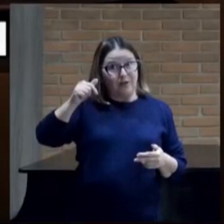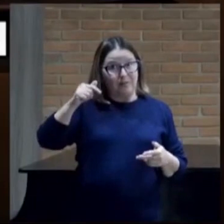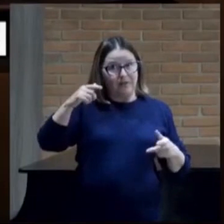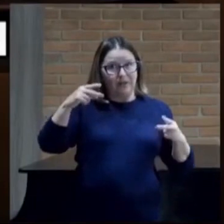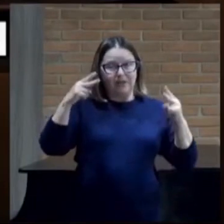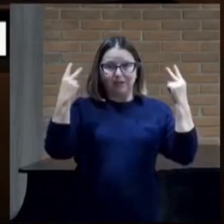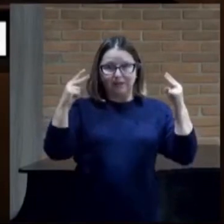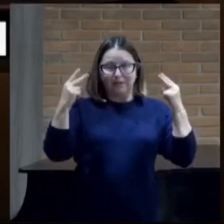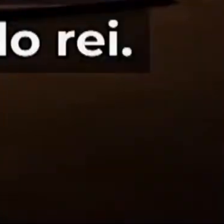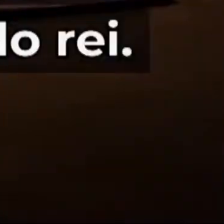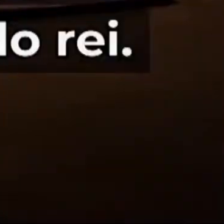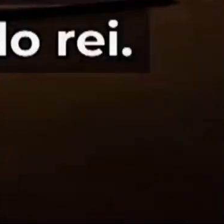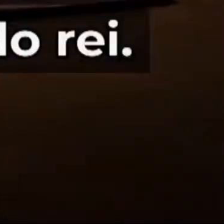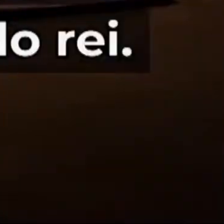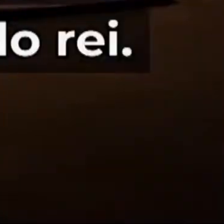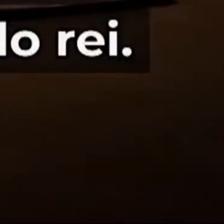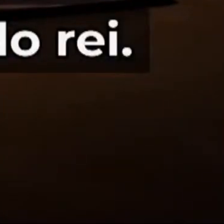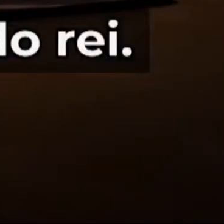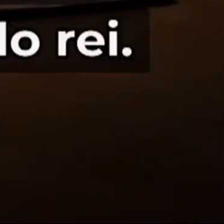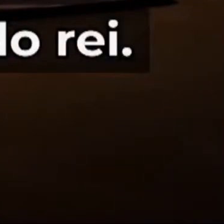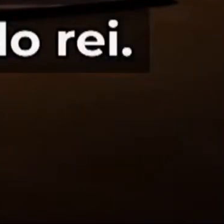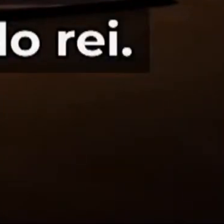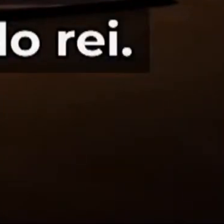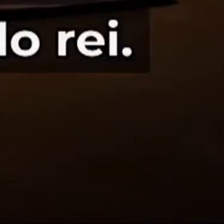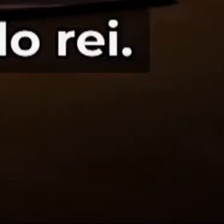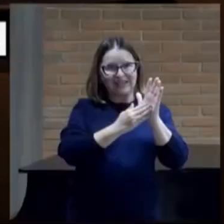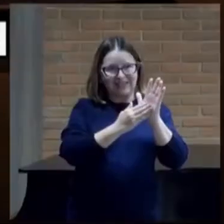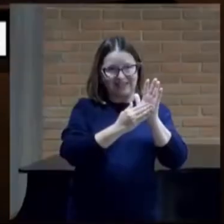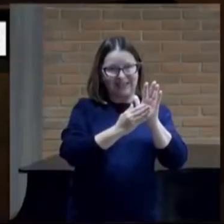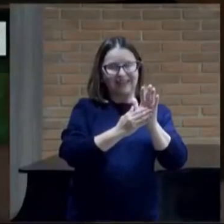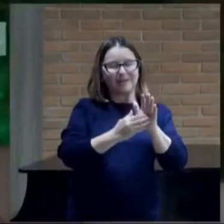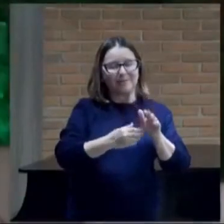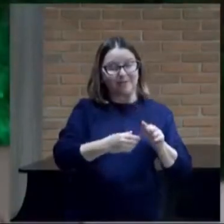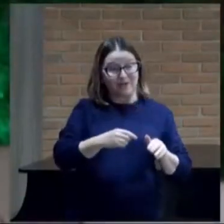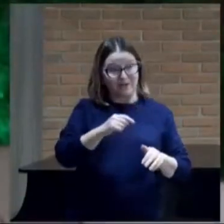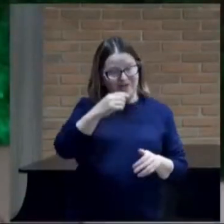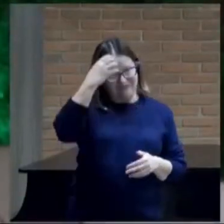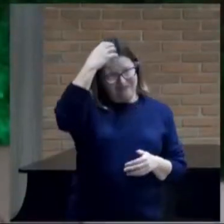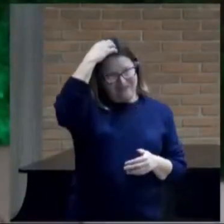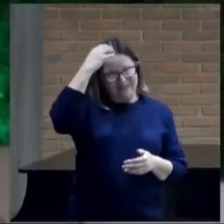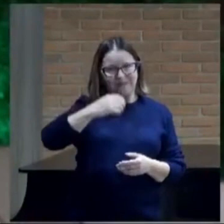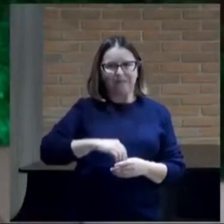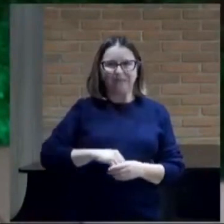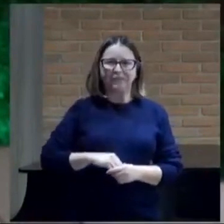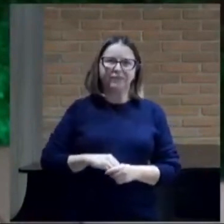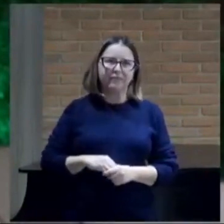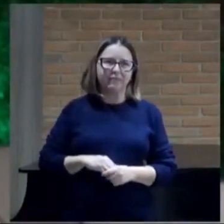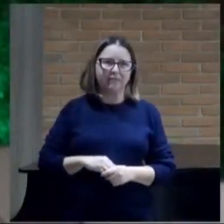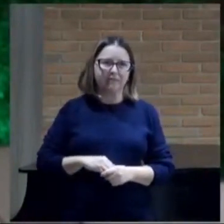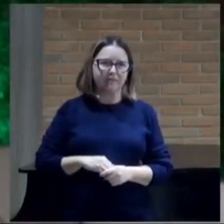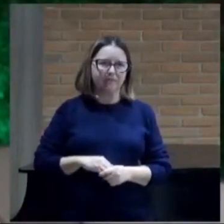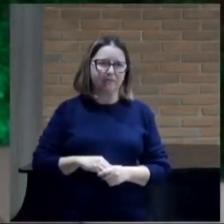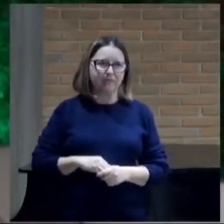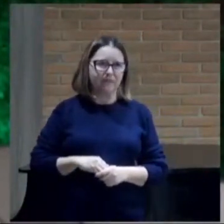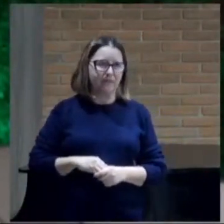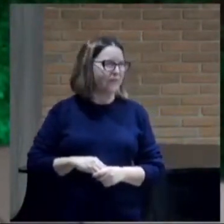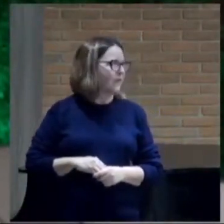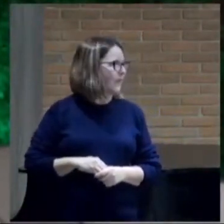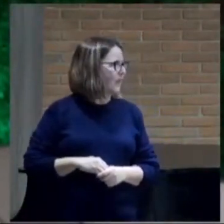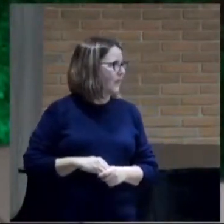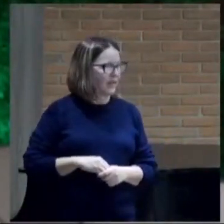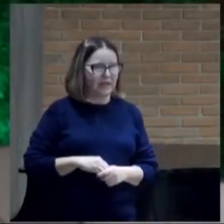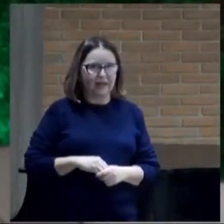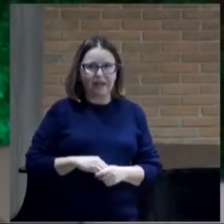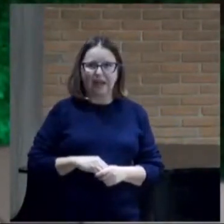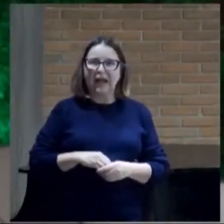porque o Senhor a entregará nas mãos do rei. Você está vendo que essa frase é a